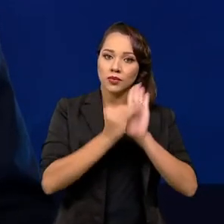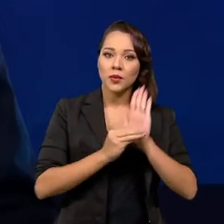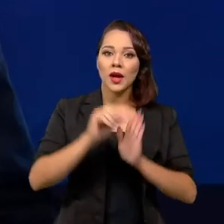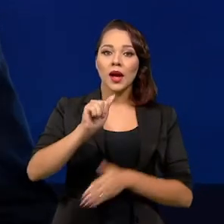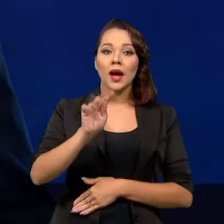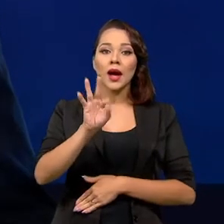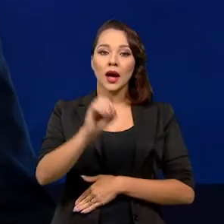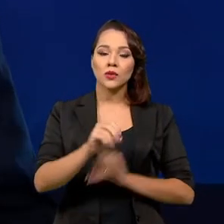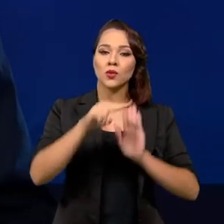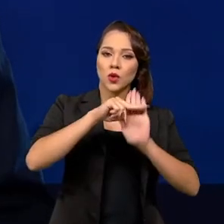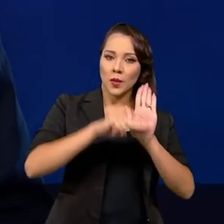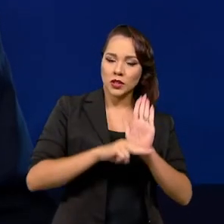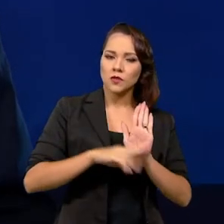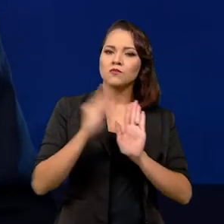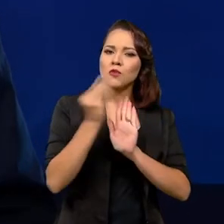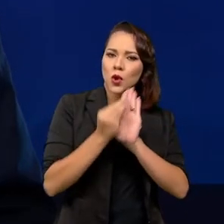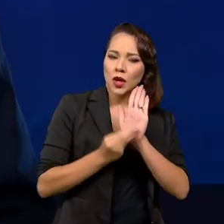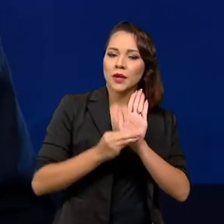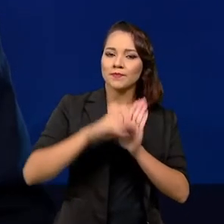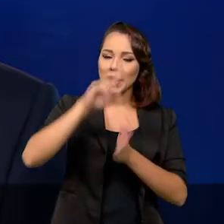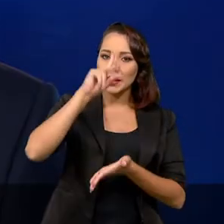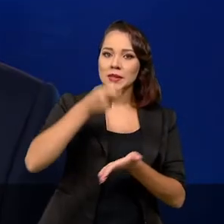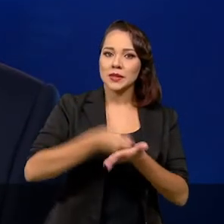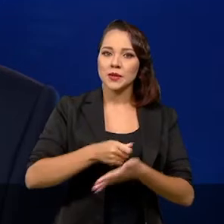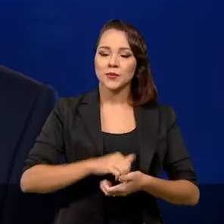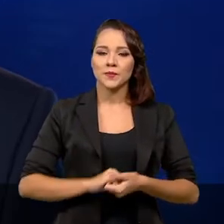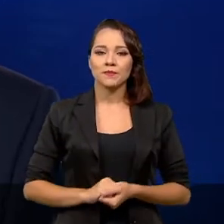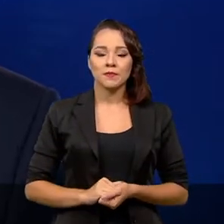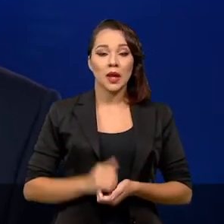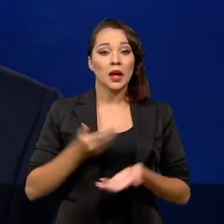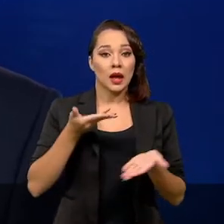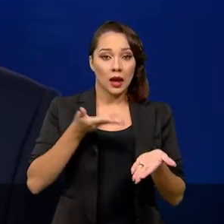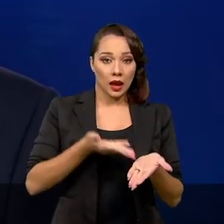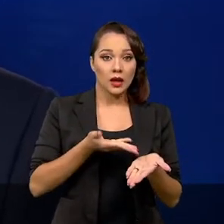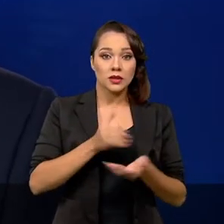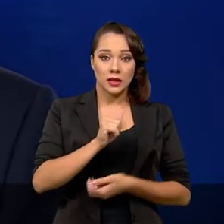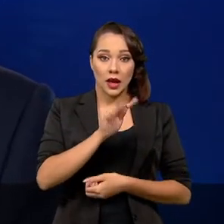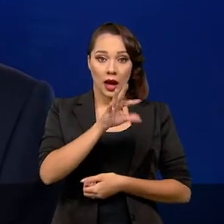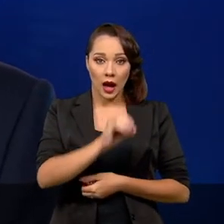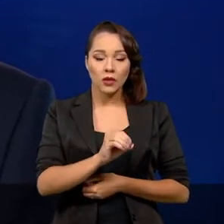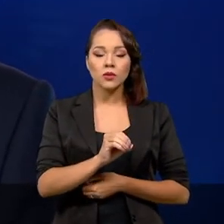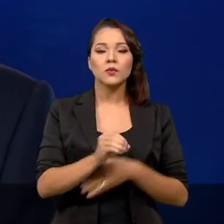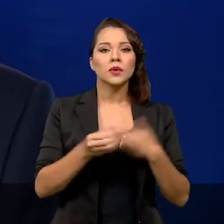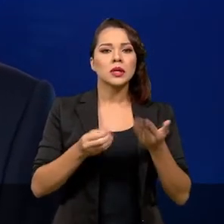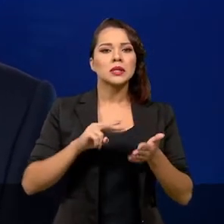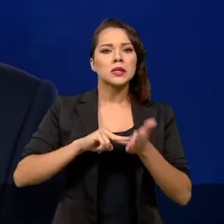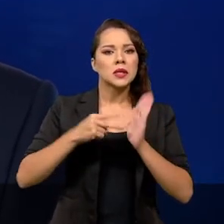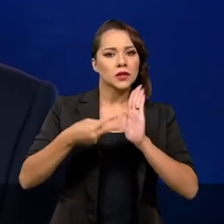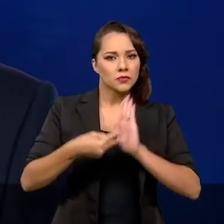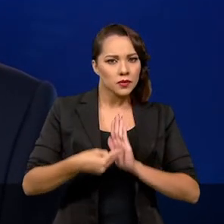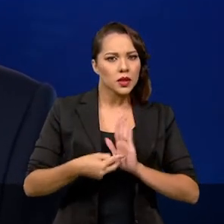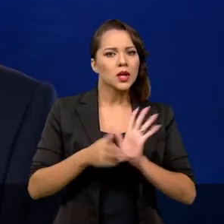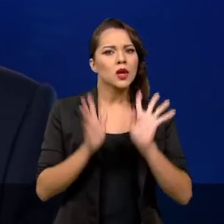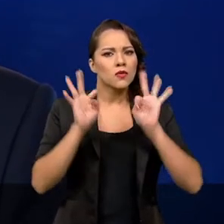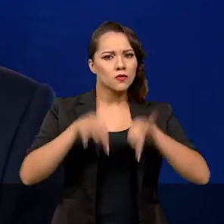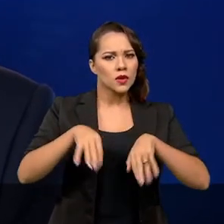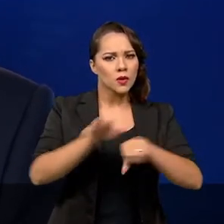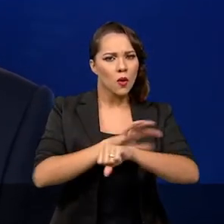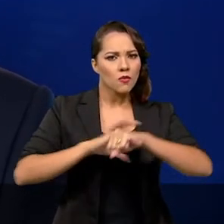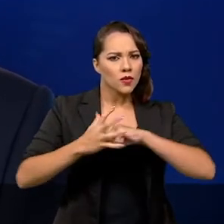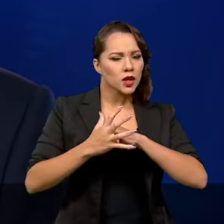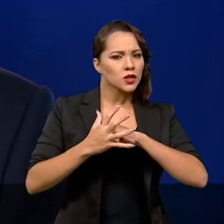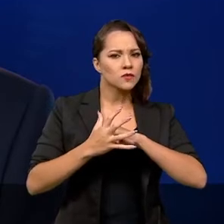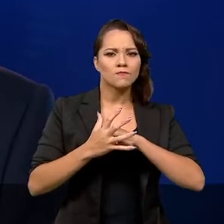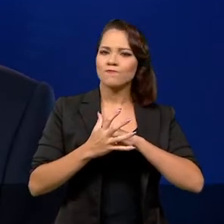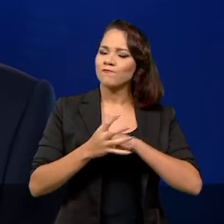normativo disciplinando essa decisão. Esta medida, no entanto, não significa o fim da COVID